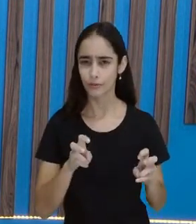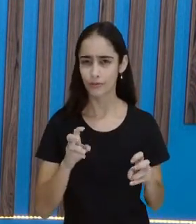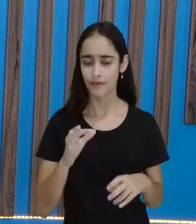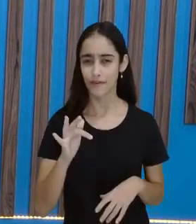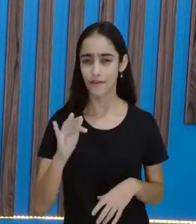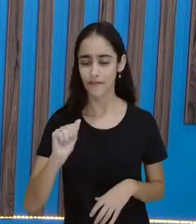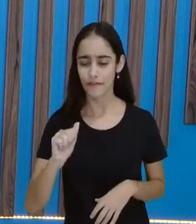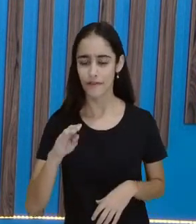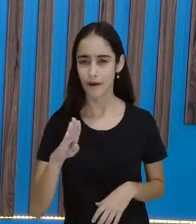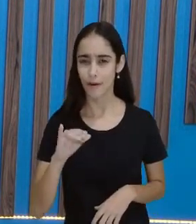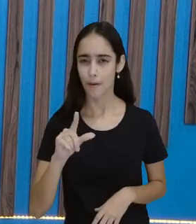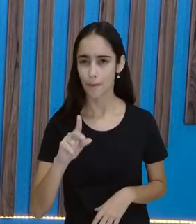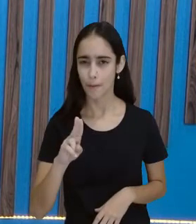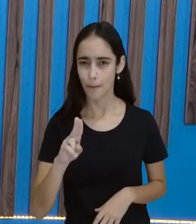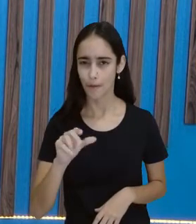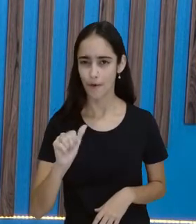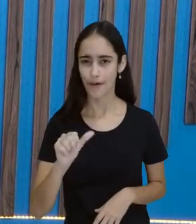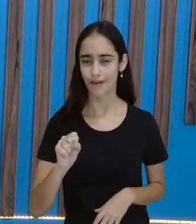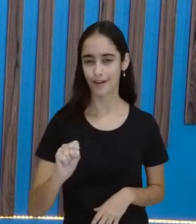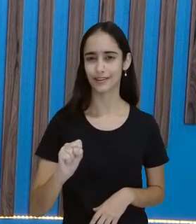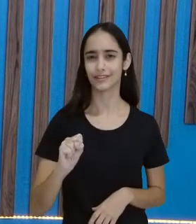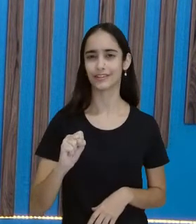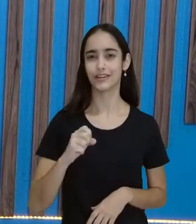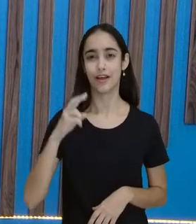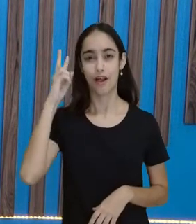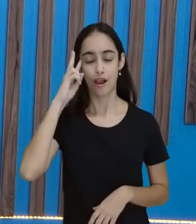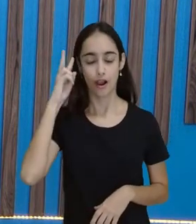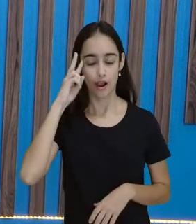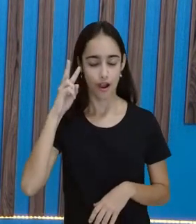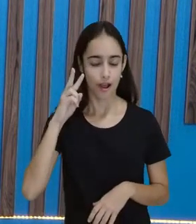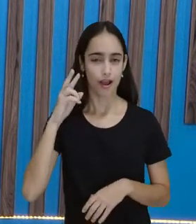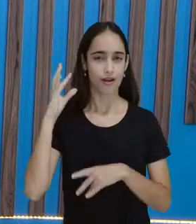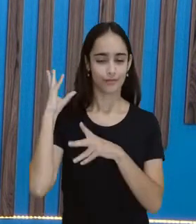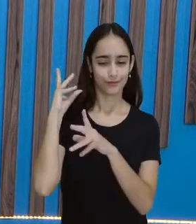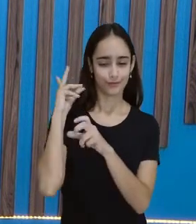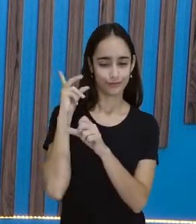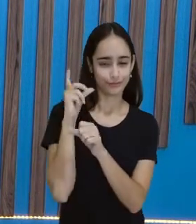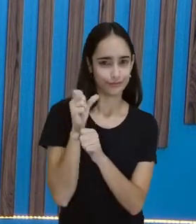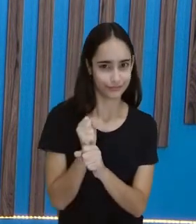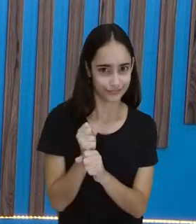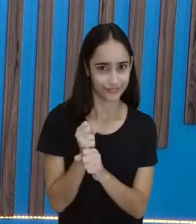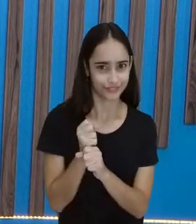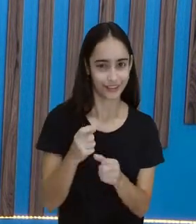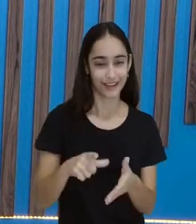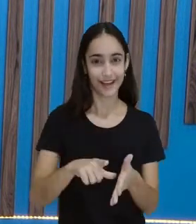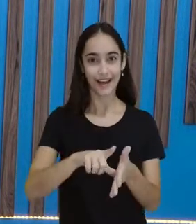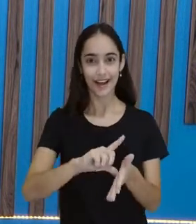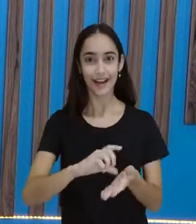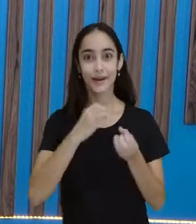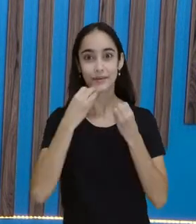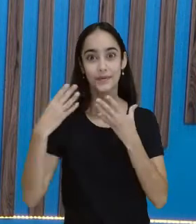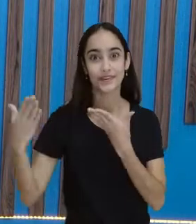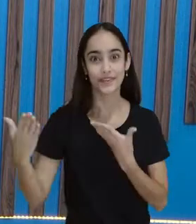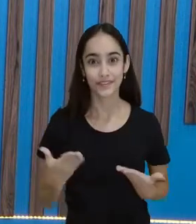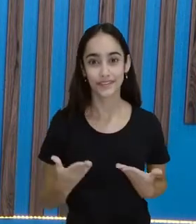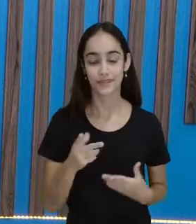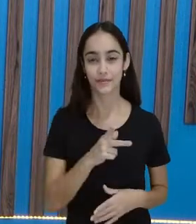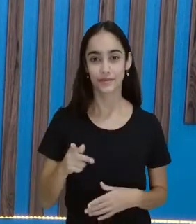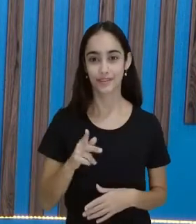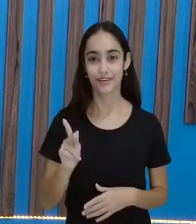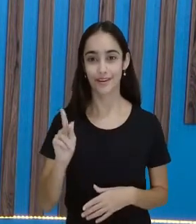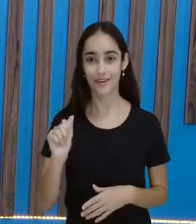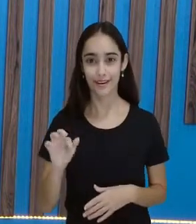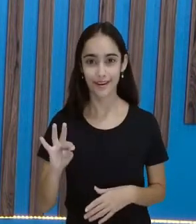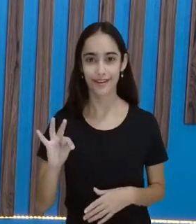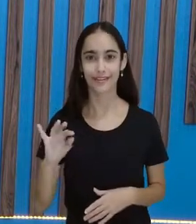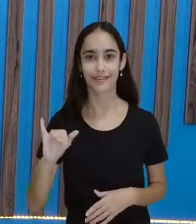assunto que já foi dado. Lembram da importância da revisão, não é verdade? Antes, vamos dar as boas-vindas para a professora Kátia. Ela está lá no chat.